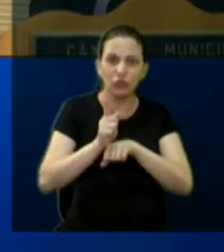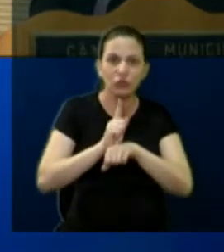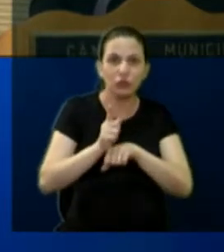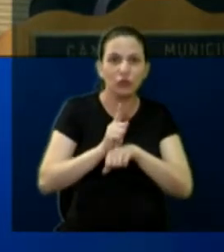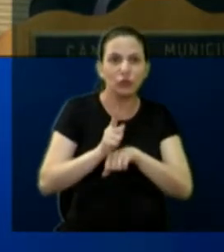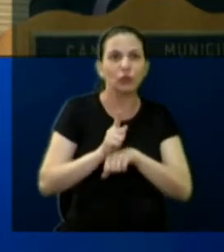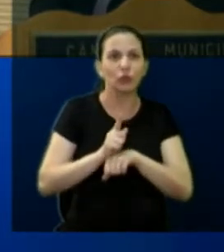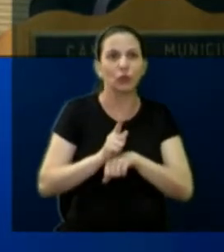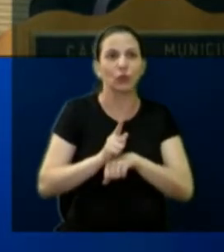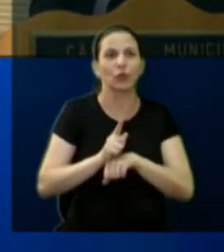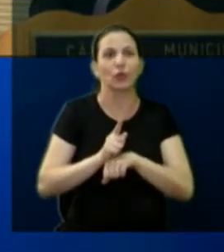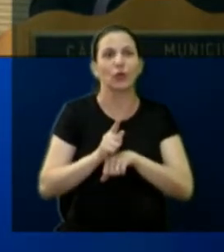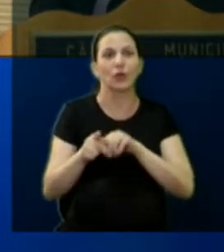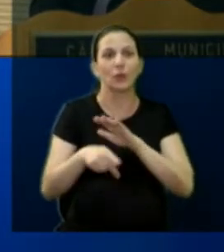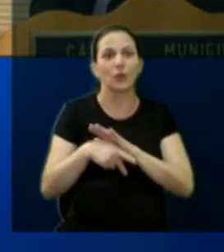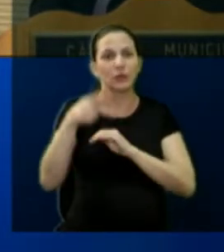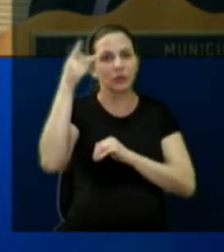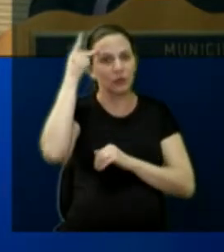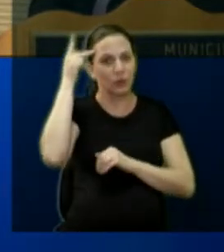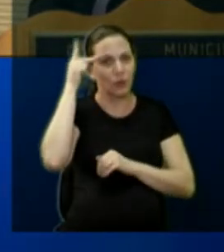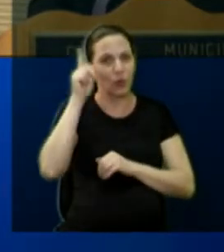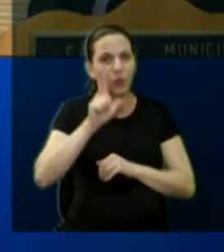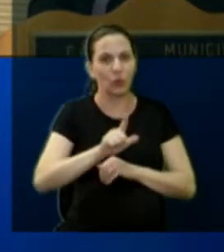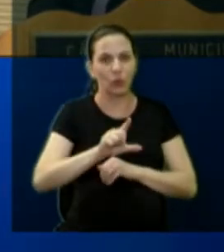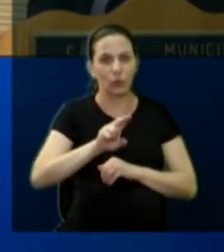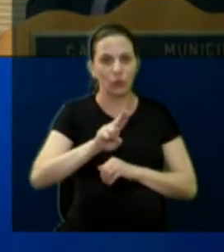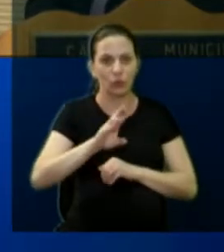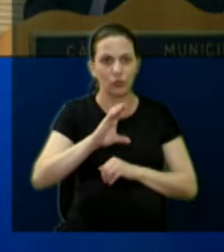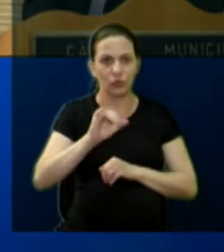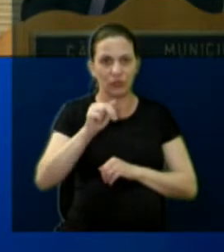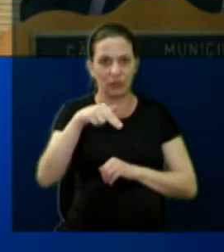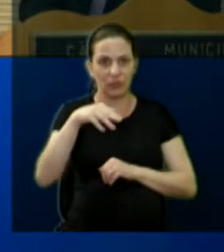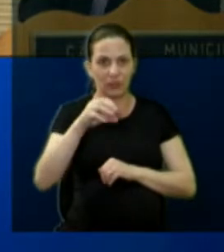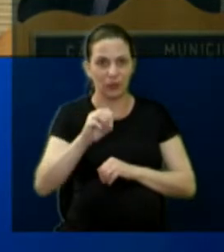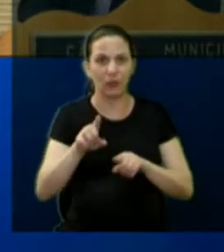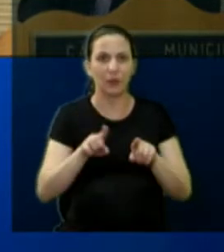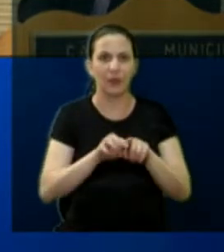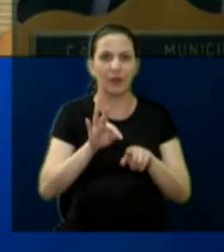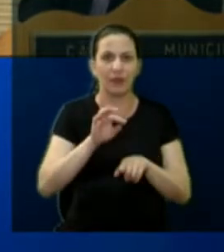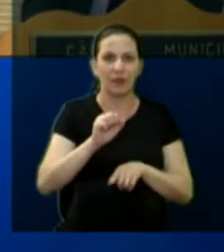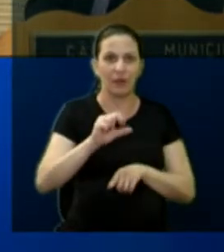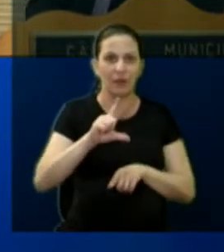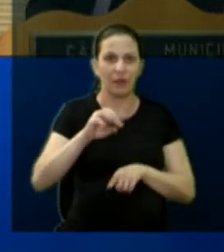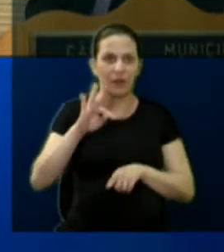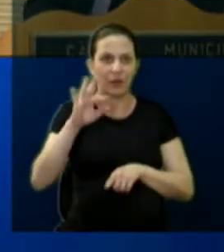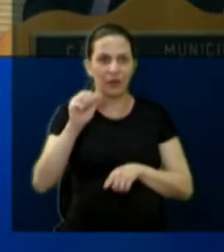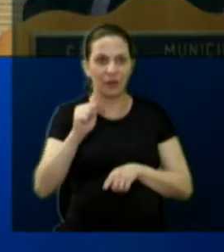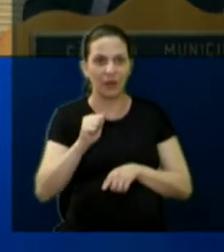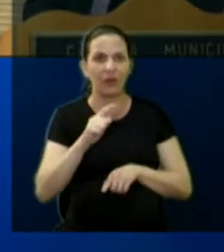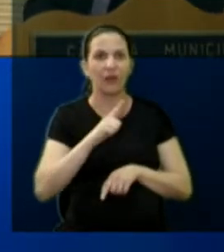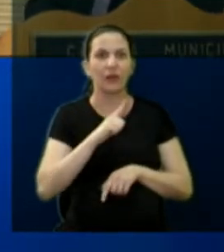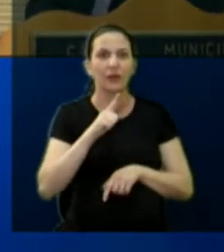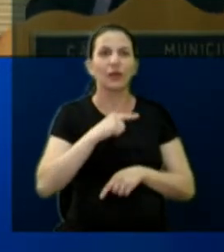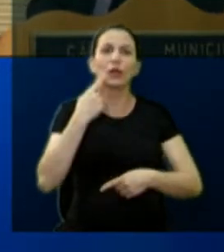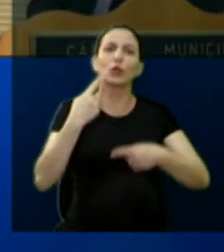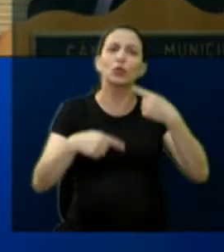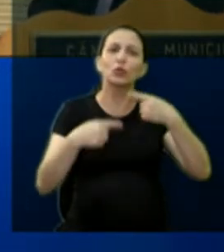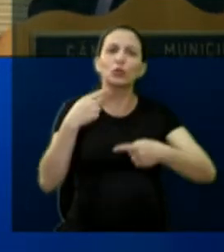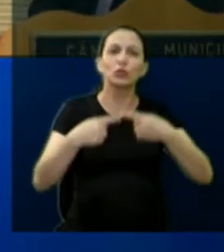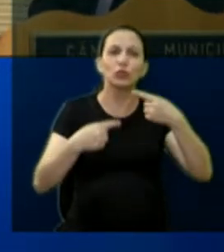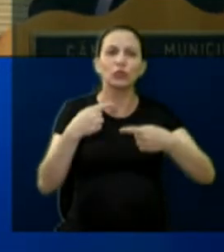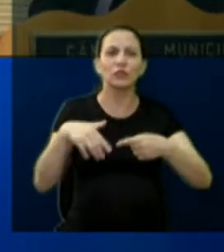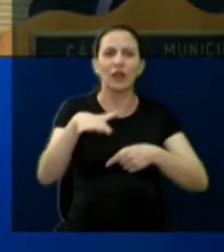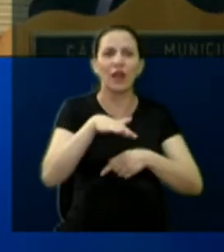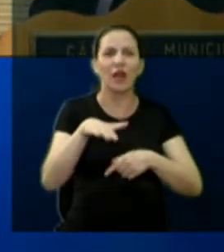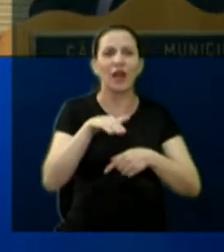São Paulo, e também com a coordenadora de atenção básica, Talita, que viemos discutir aqui a implantação de um